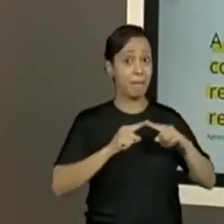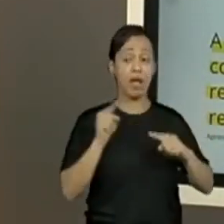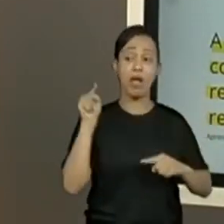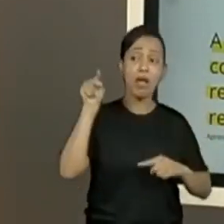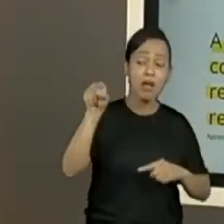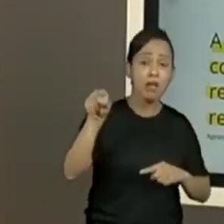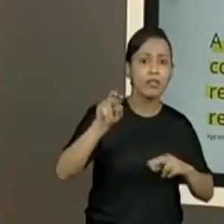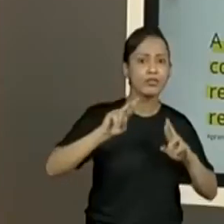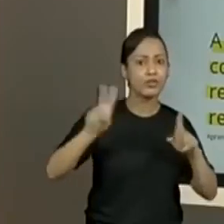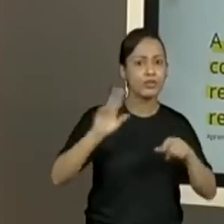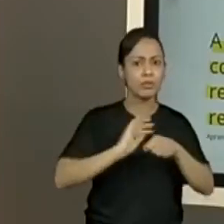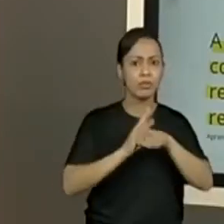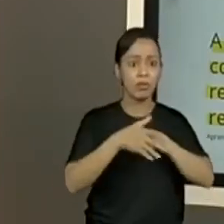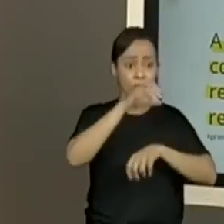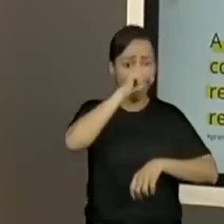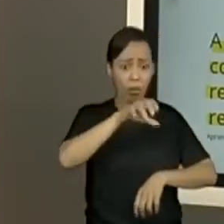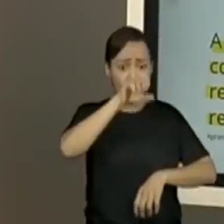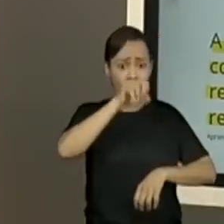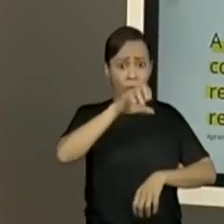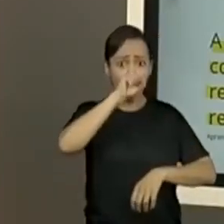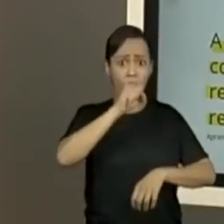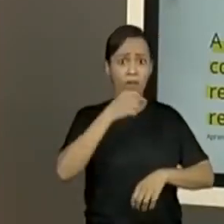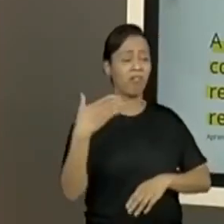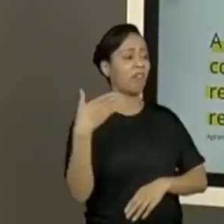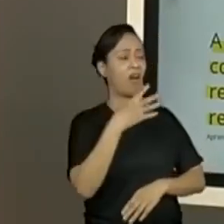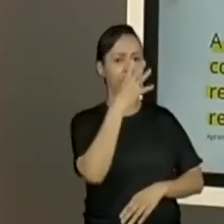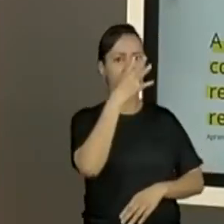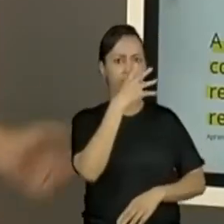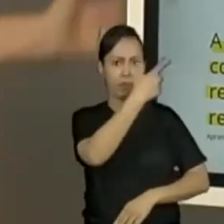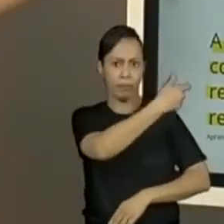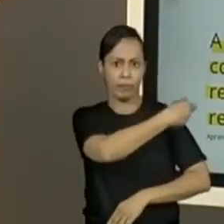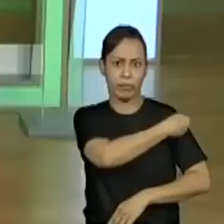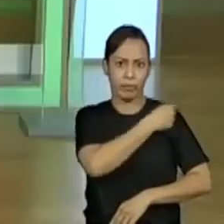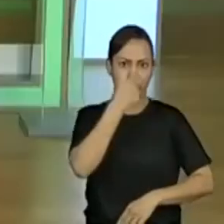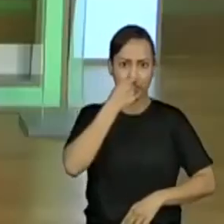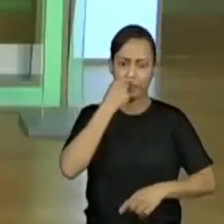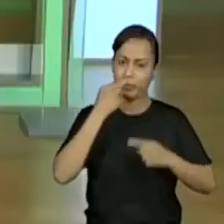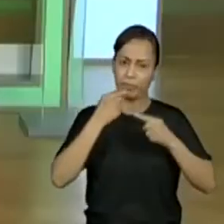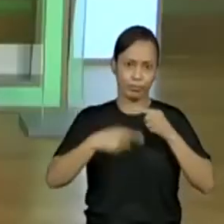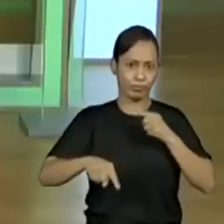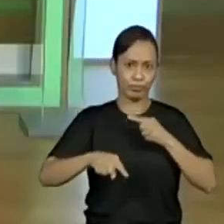sem ter exatamente o sintoma do corona, mas uma gripe, por isso a vacinação.